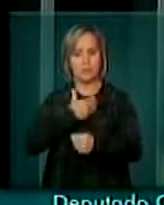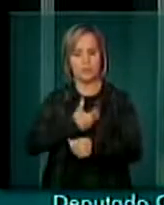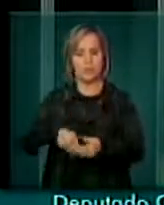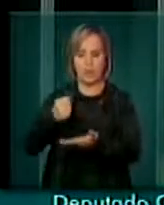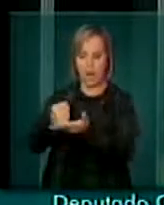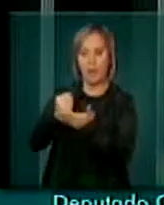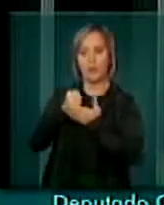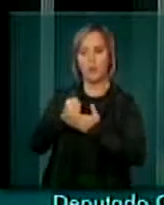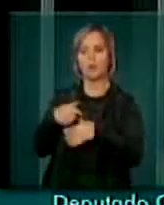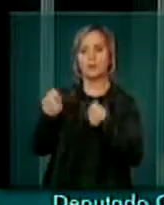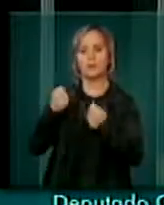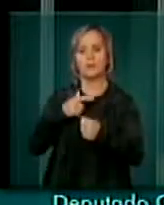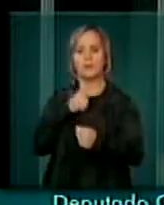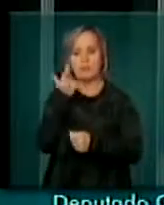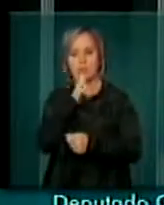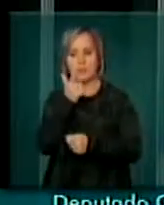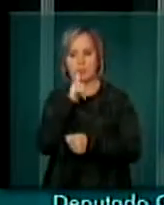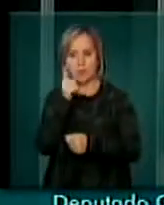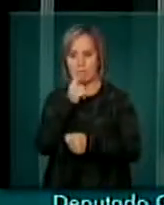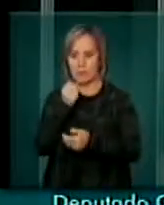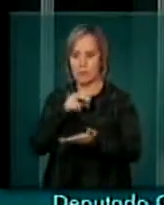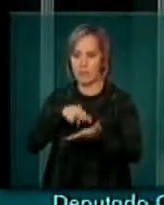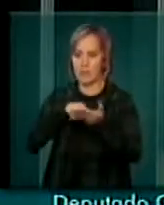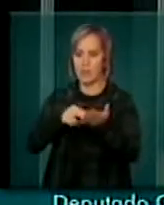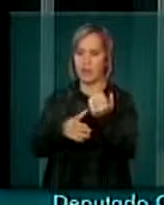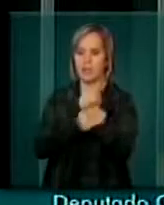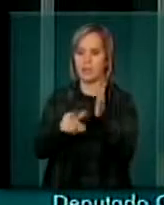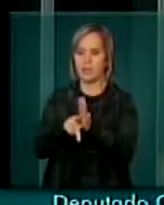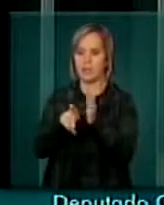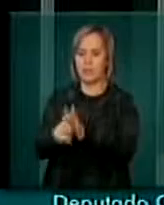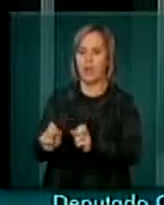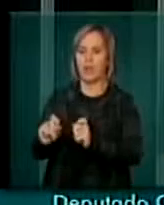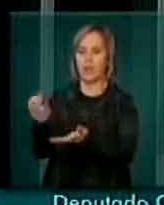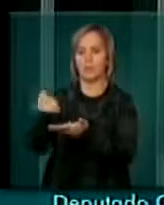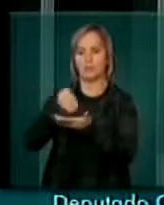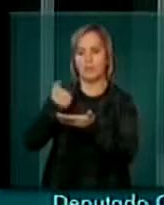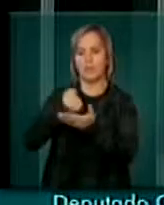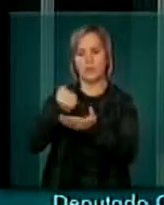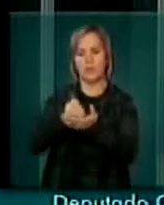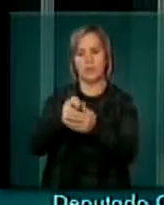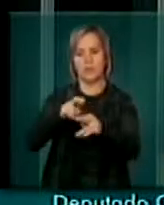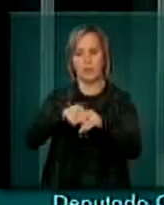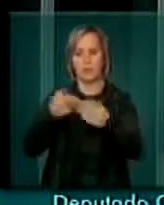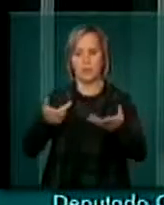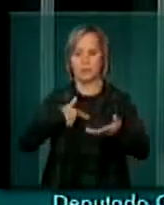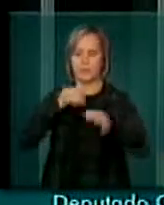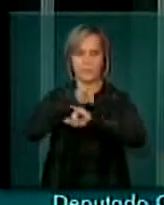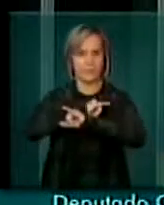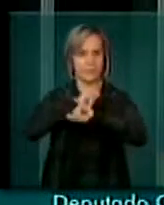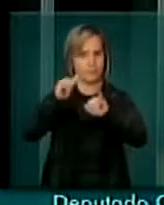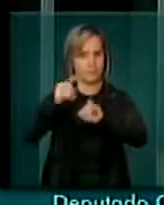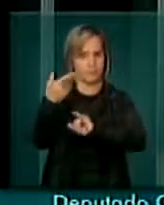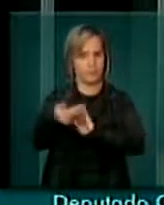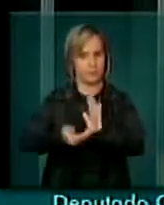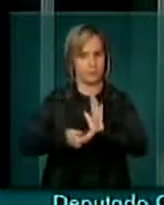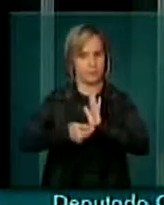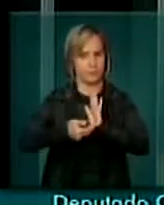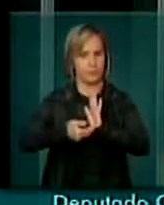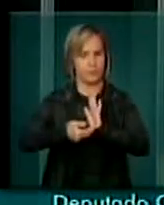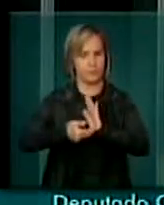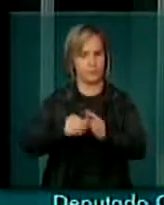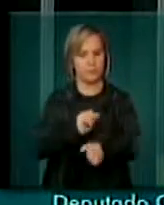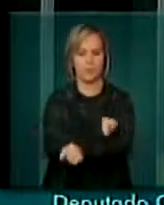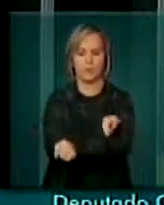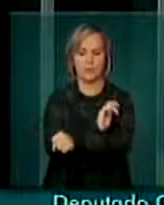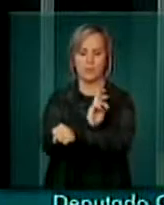para que eles possam ter a garantia da prerrogativa, da garantia do seu benefício de aposentadoria. Portanto, venho aqui dizer a esta casa da